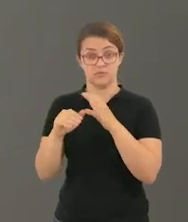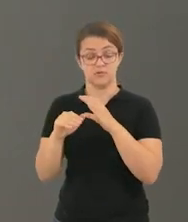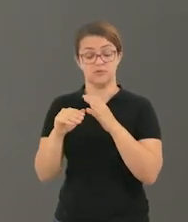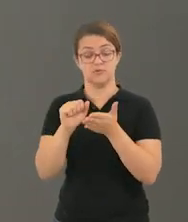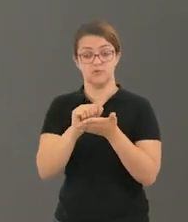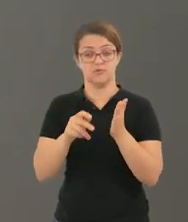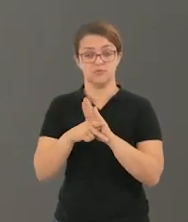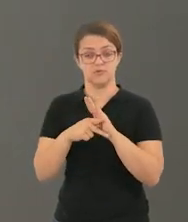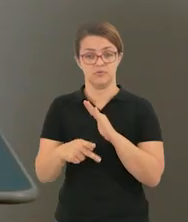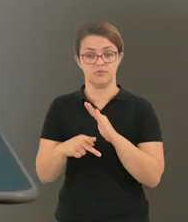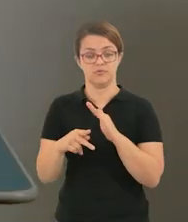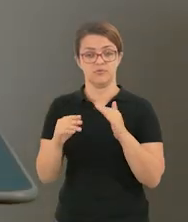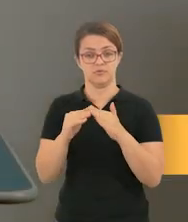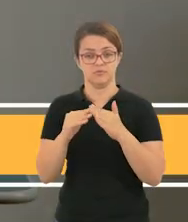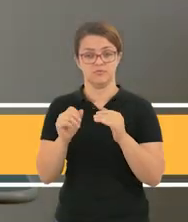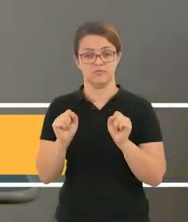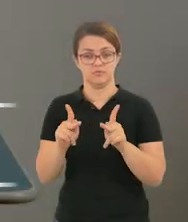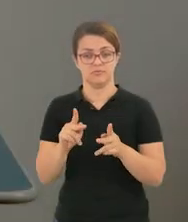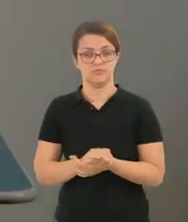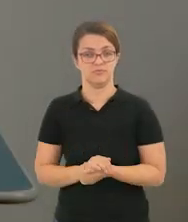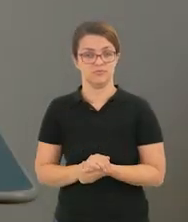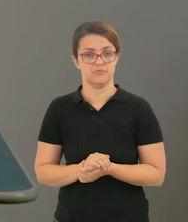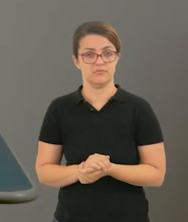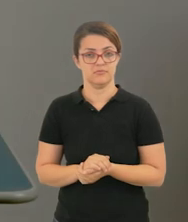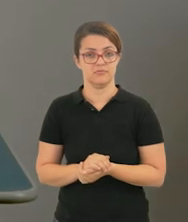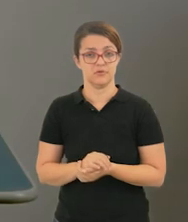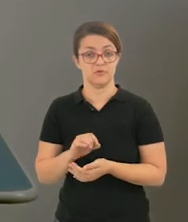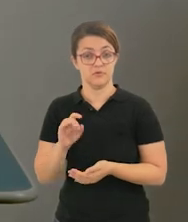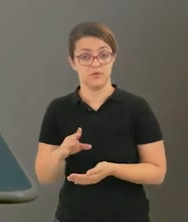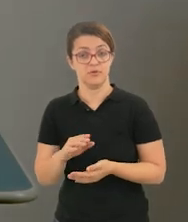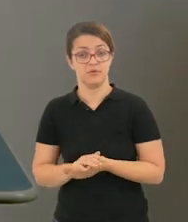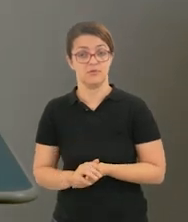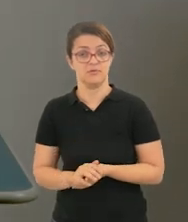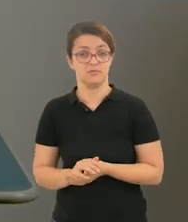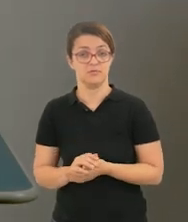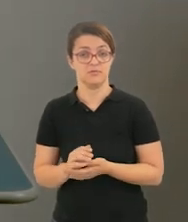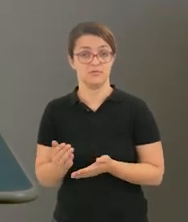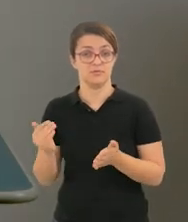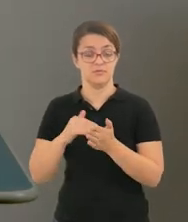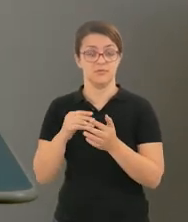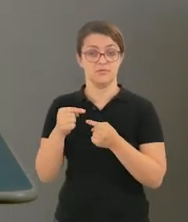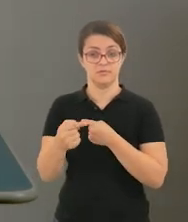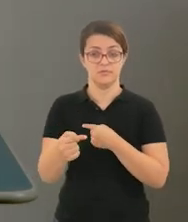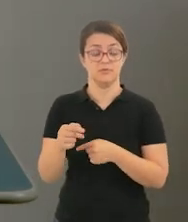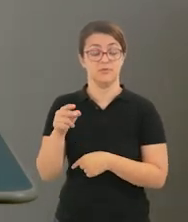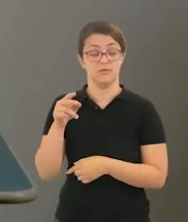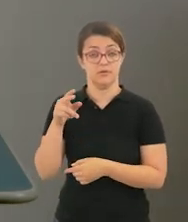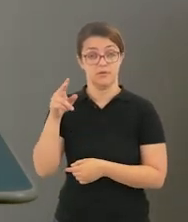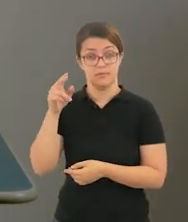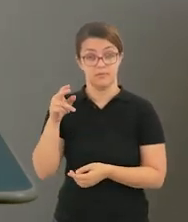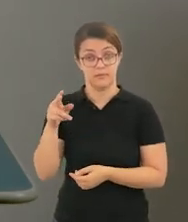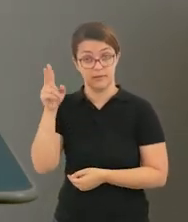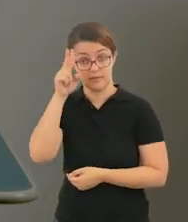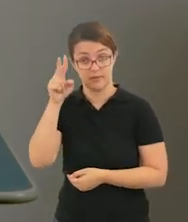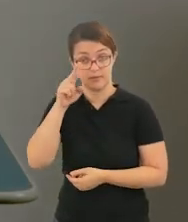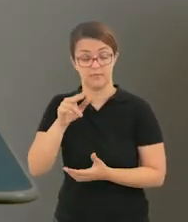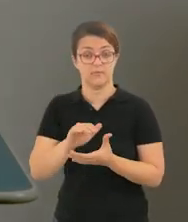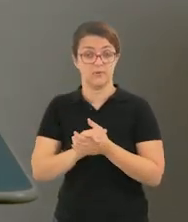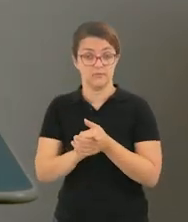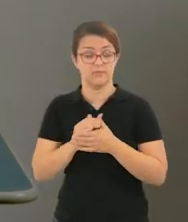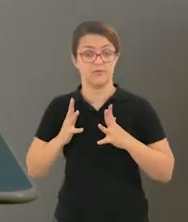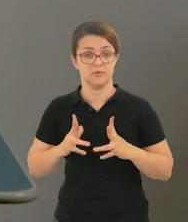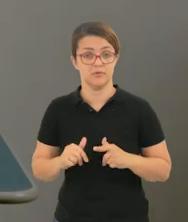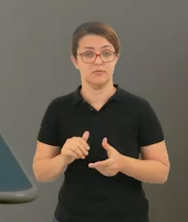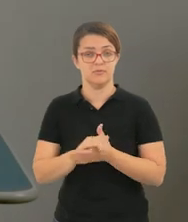de casa, ok? Então por hoje é só, pessoal. Espero vocês na semana que vem. Não se esqueçam de manter a higiene, usar